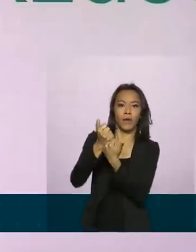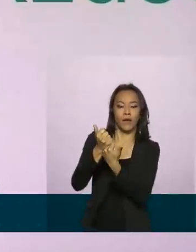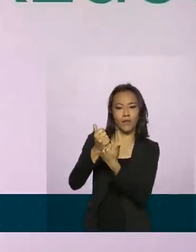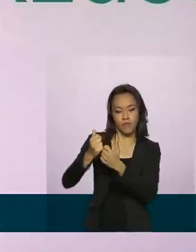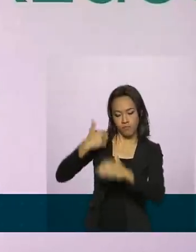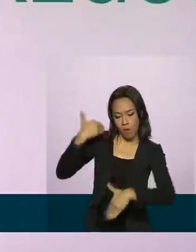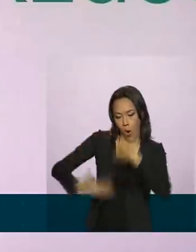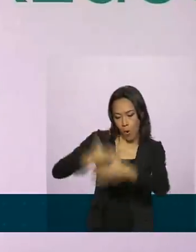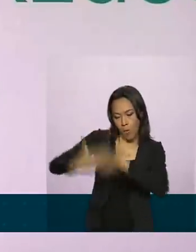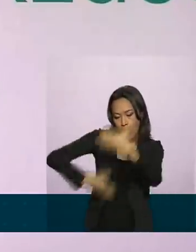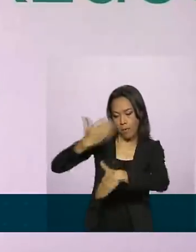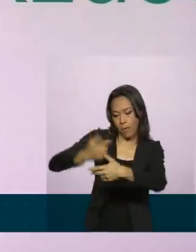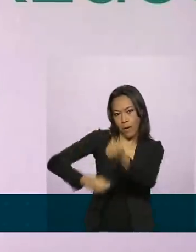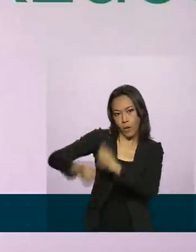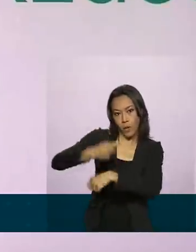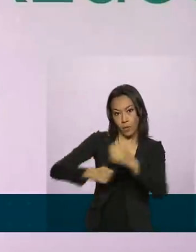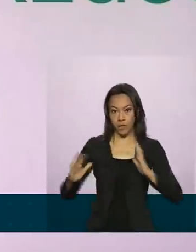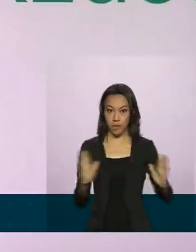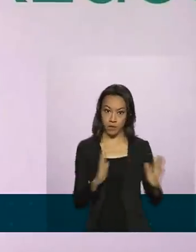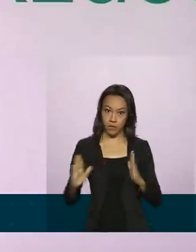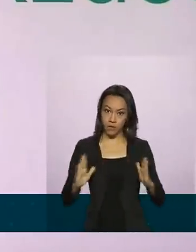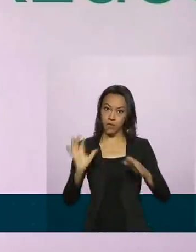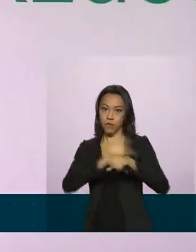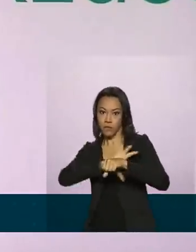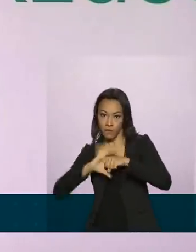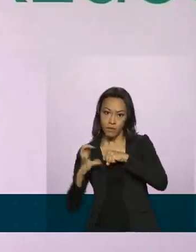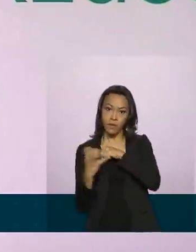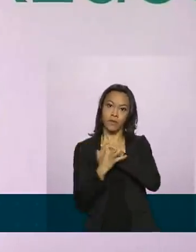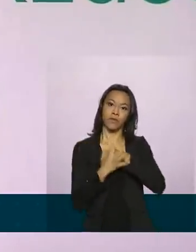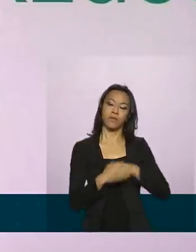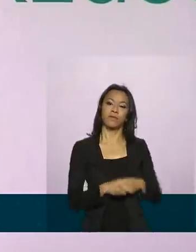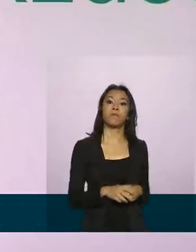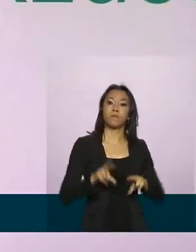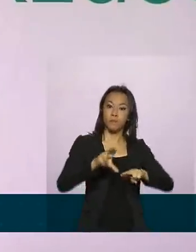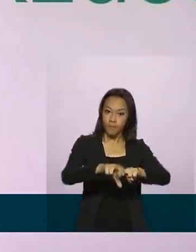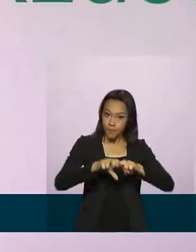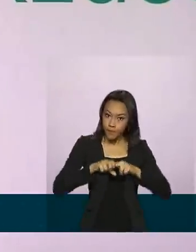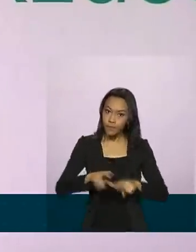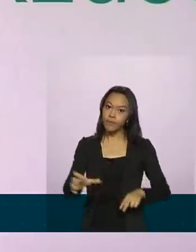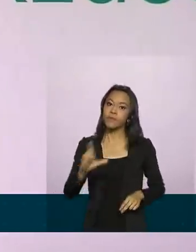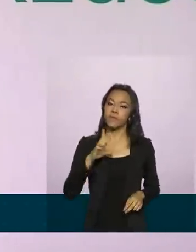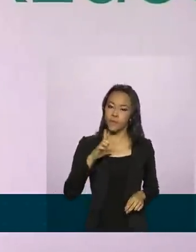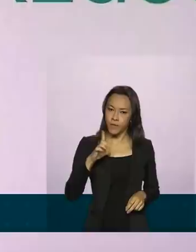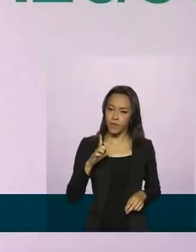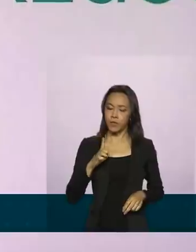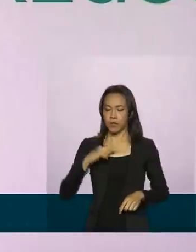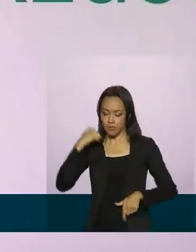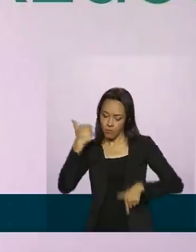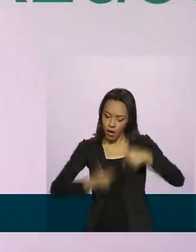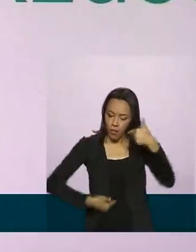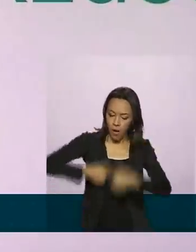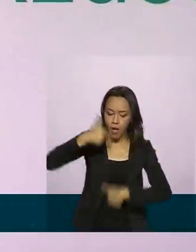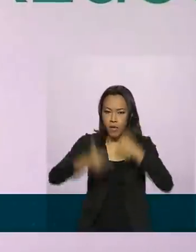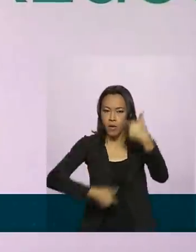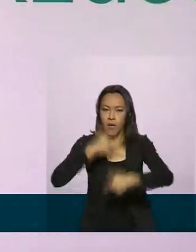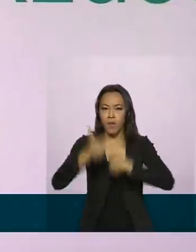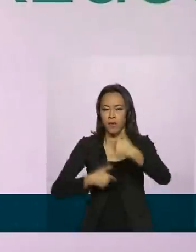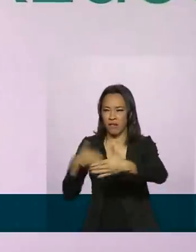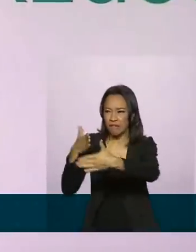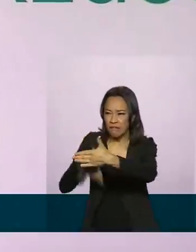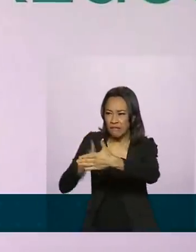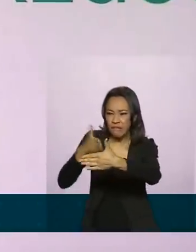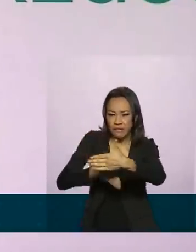nesse período de pós-pandemia. Por isso, temos atuado com o objetivo de derrubar barreiras,